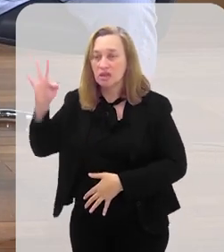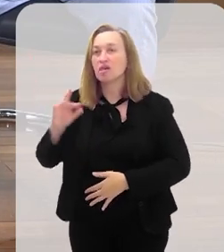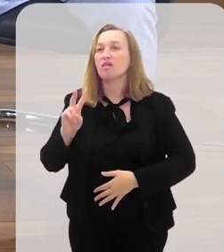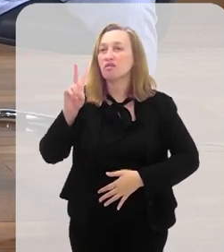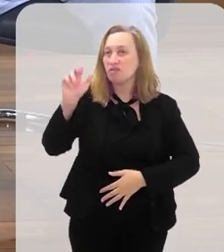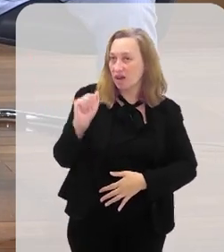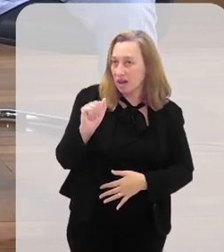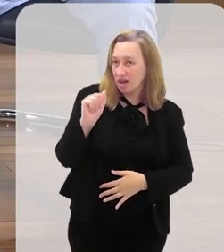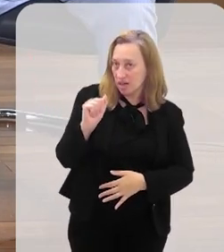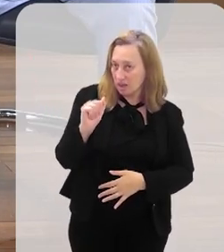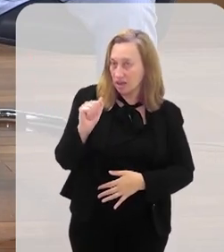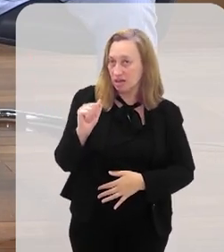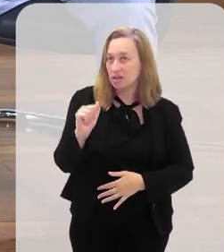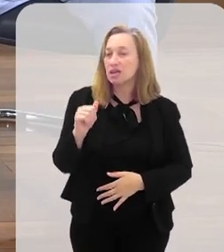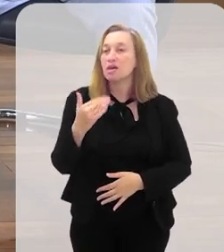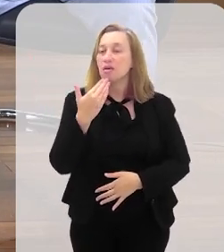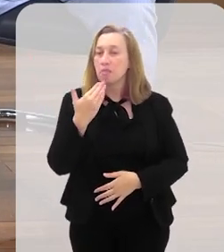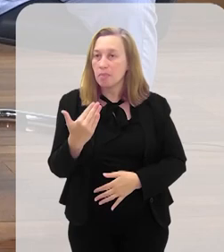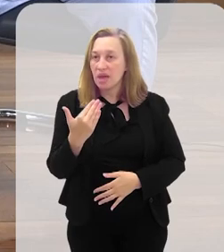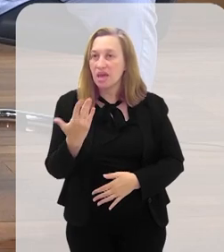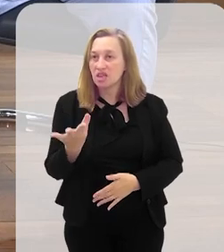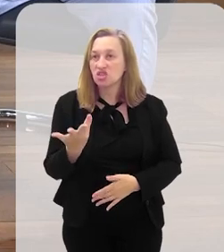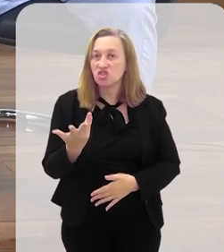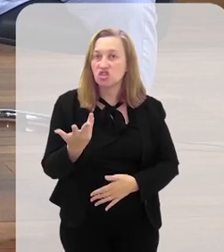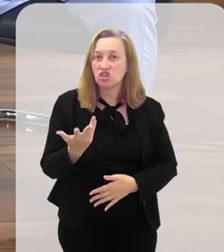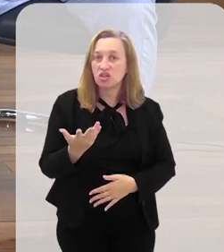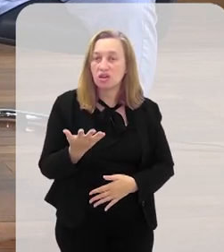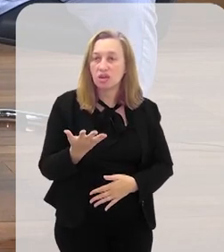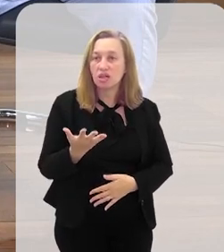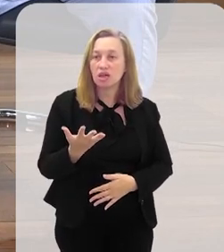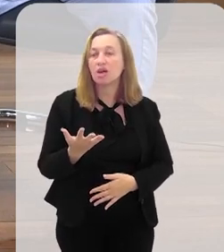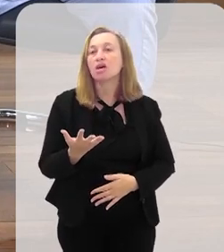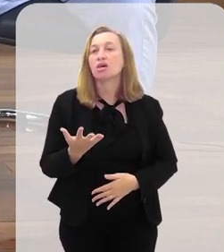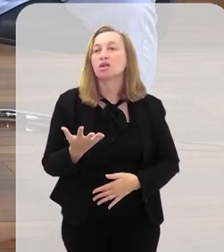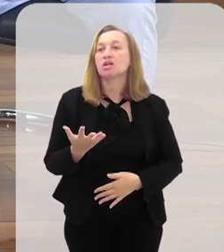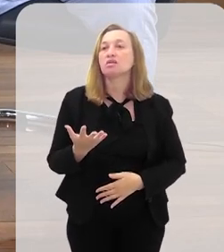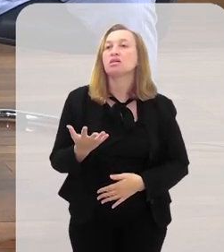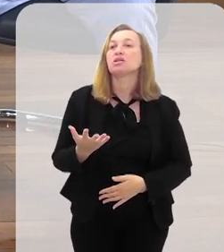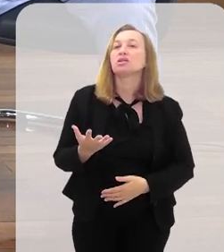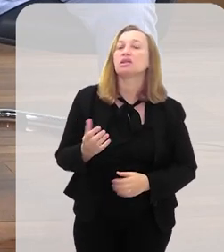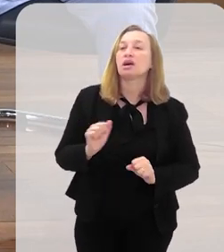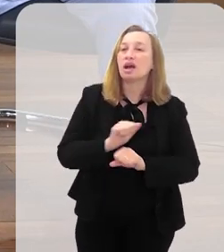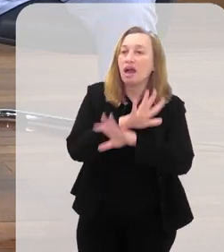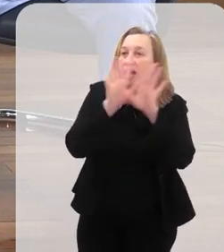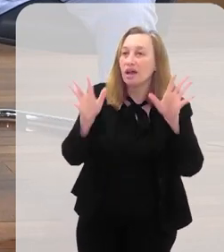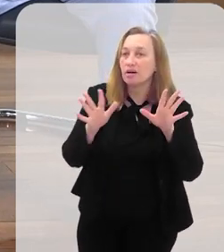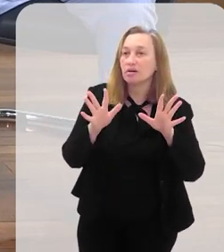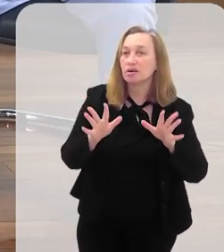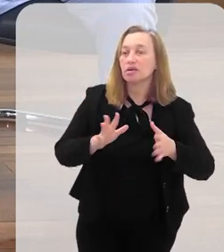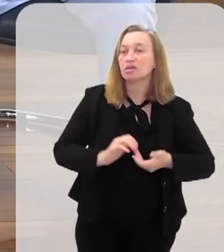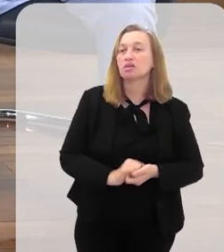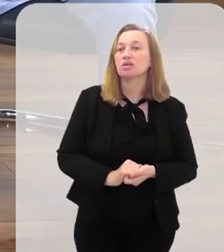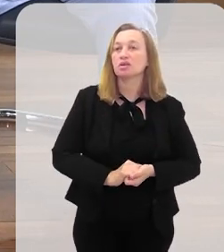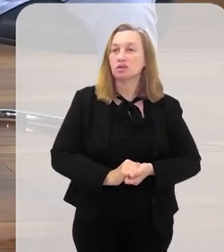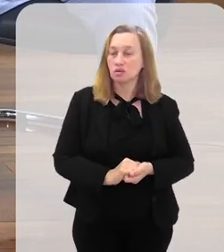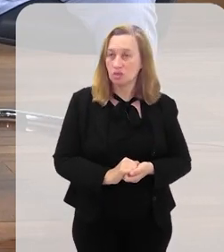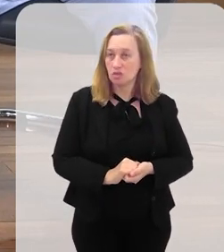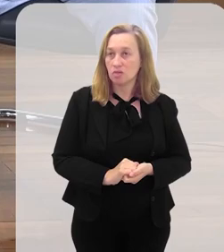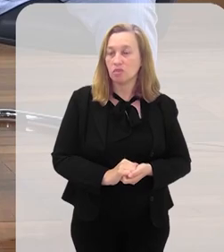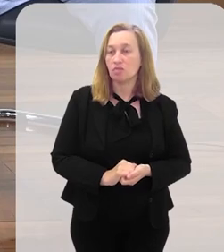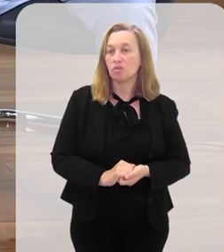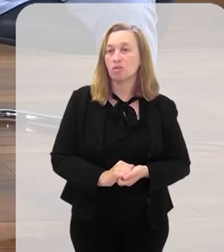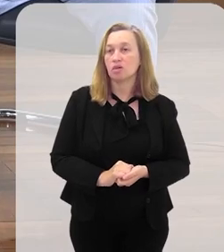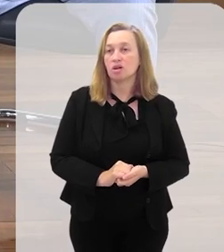preenchida, e aí reivindica-se de maneira até legítima, muito legítima, a questão de ser destinada